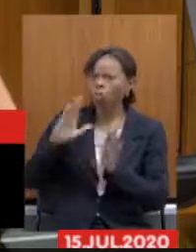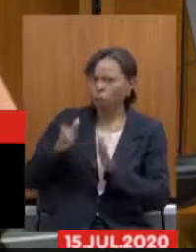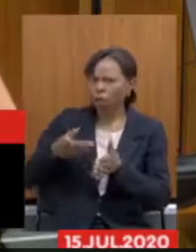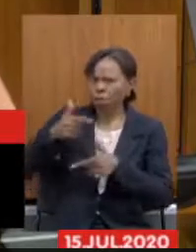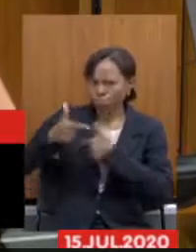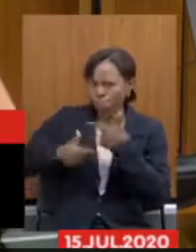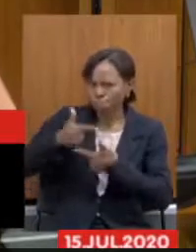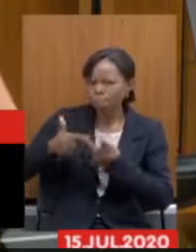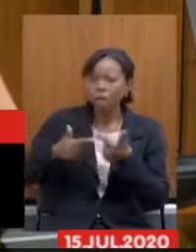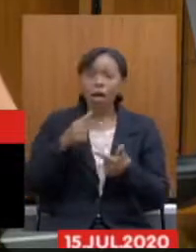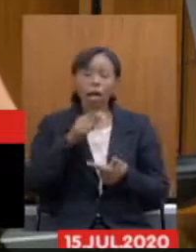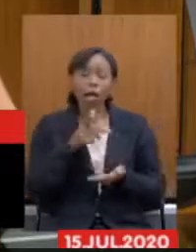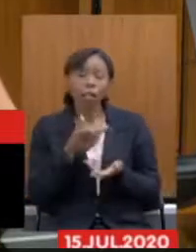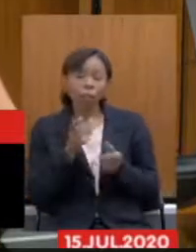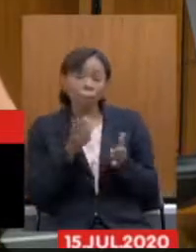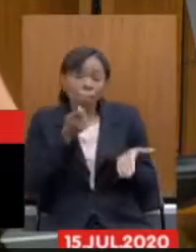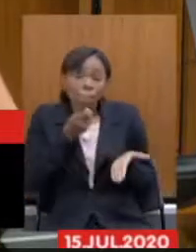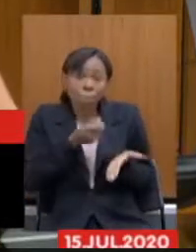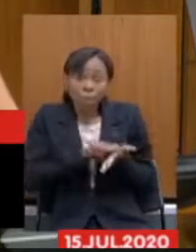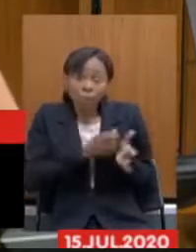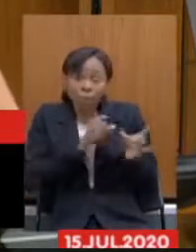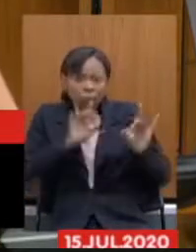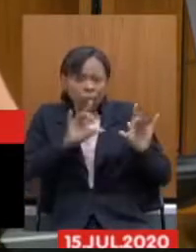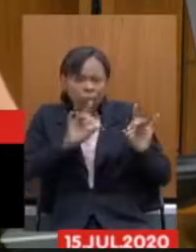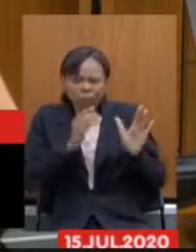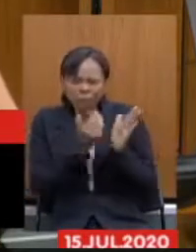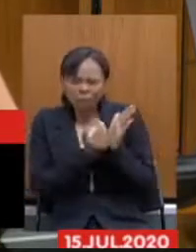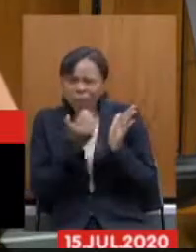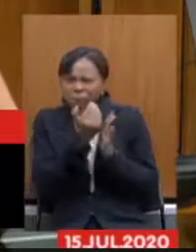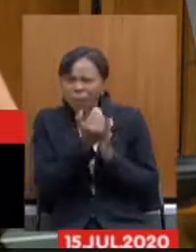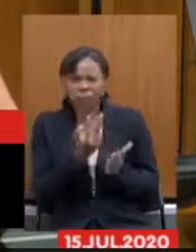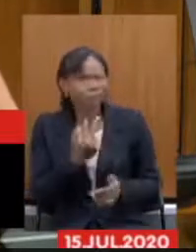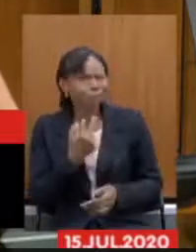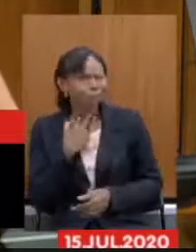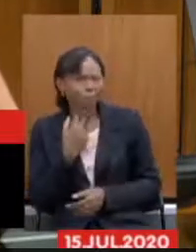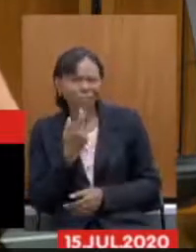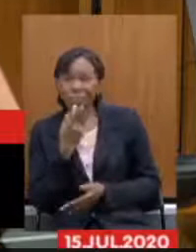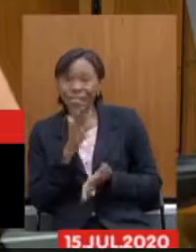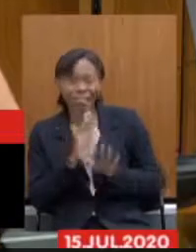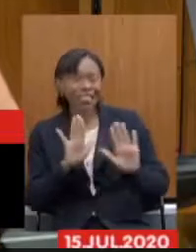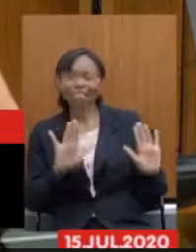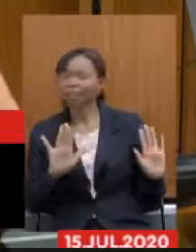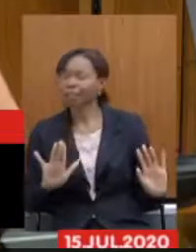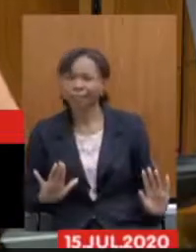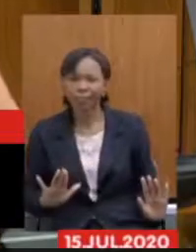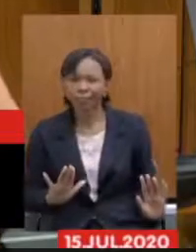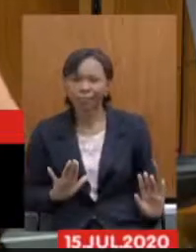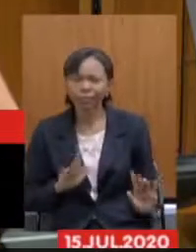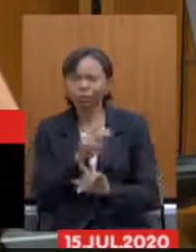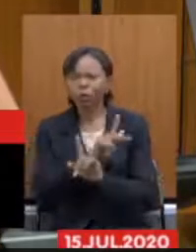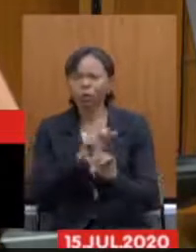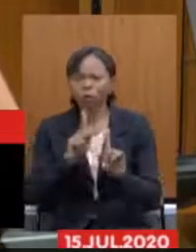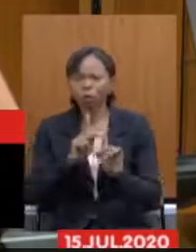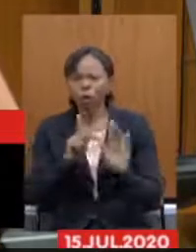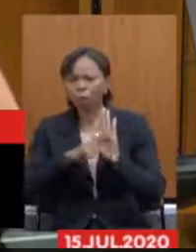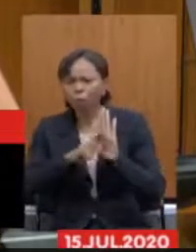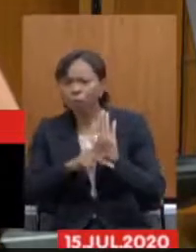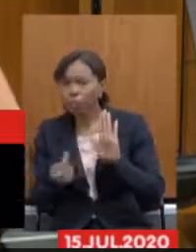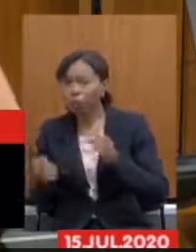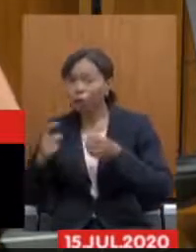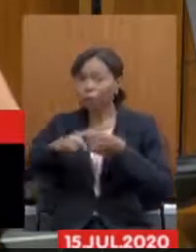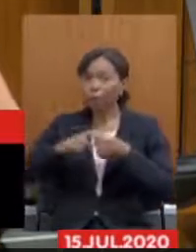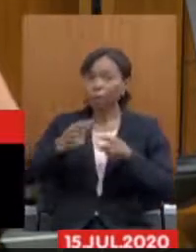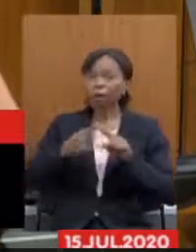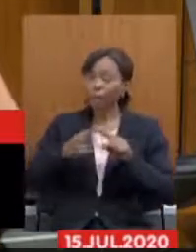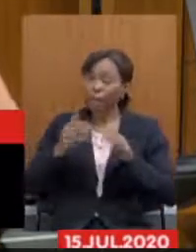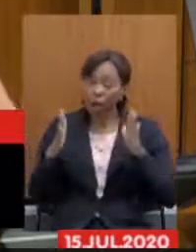essa luta essa contribuição extraordinária ela não tem nem que se falar nela nisso considerando quando o projeto voltar porque eu já disse aqui que o nosso entendimento não